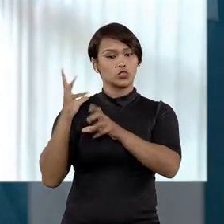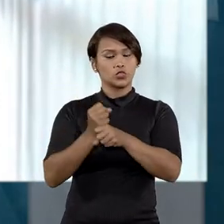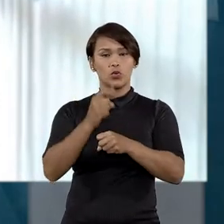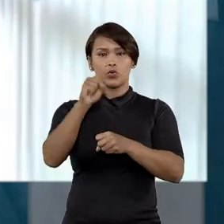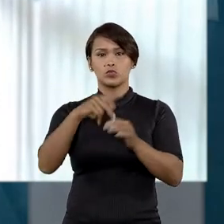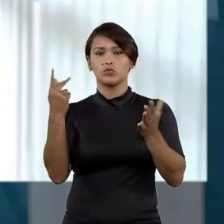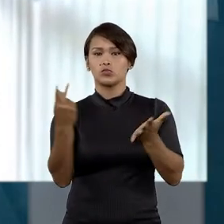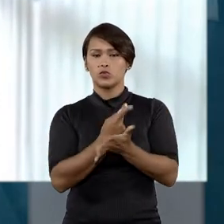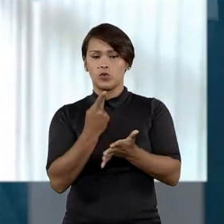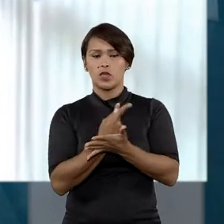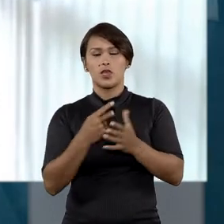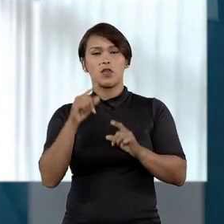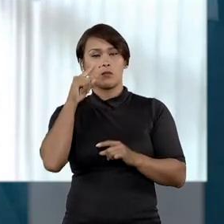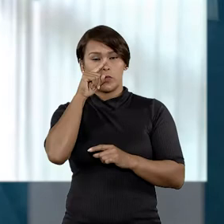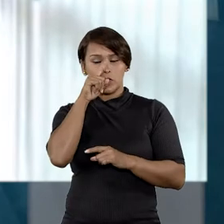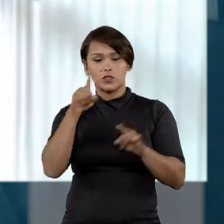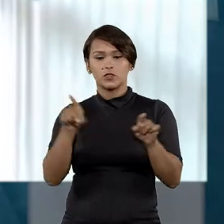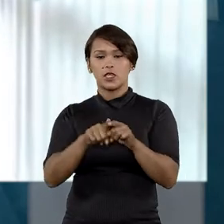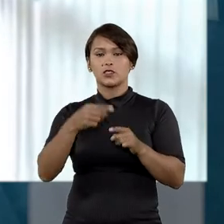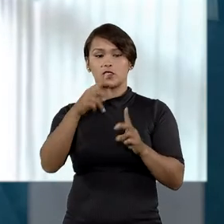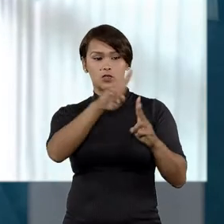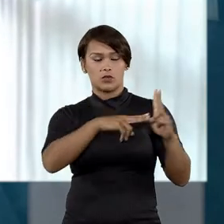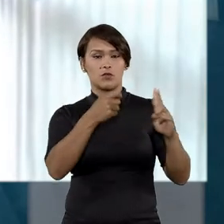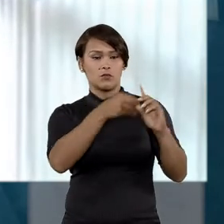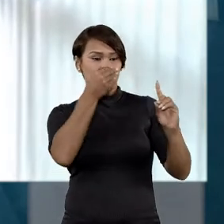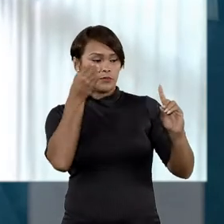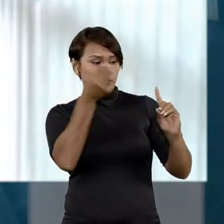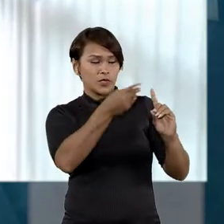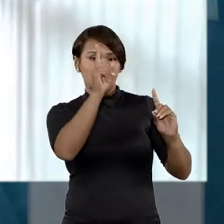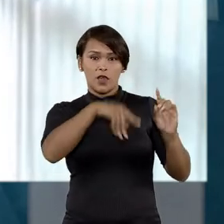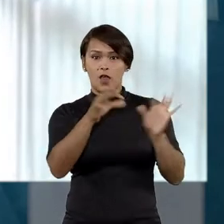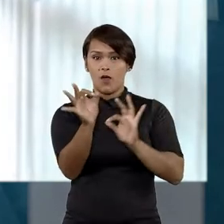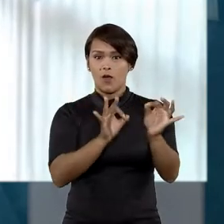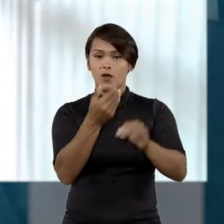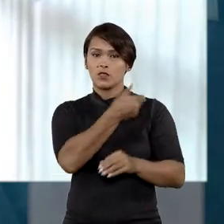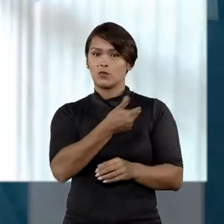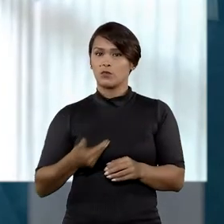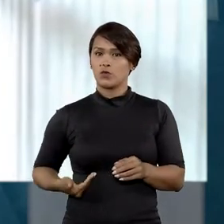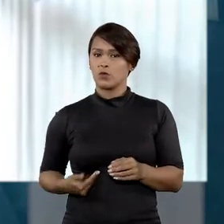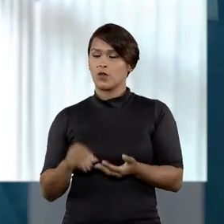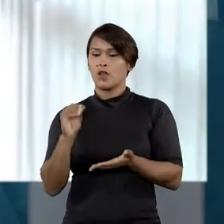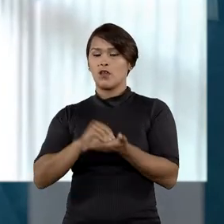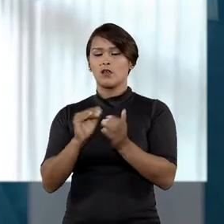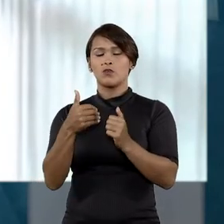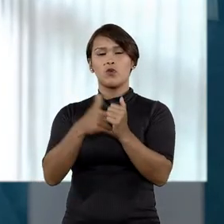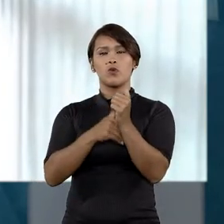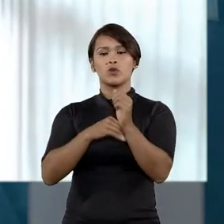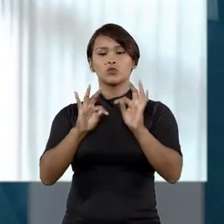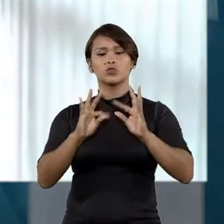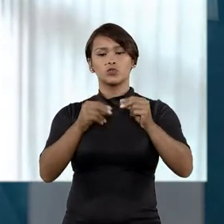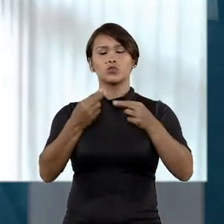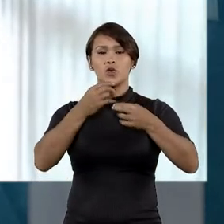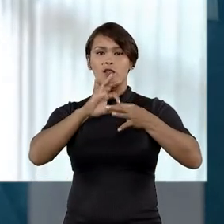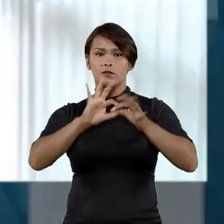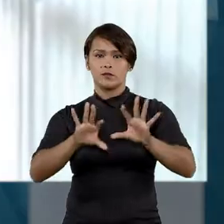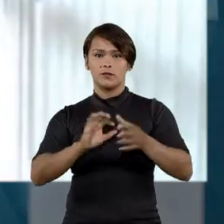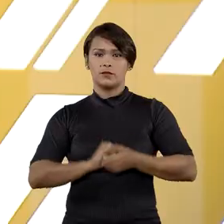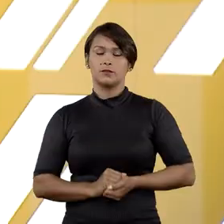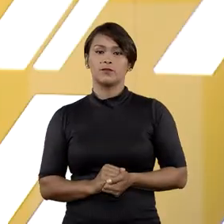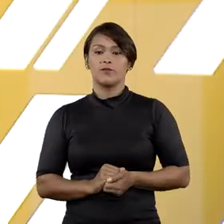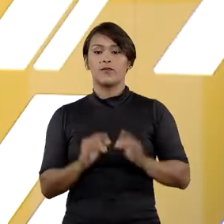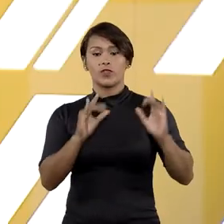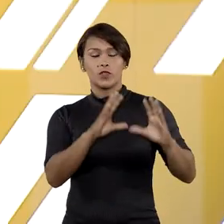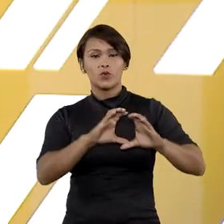da conduta delituosa e a periculosidade do recorrente indicam que a ordem pública não estaria resguardada com a sua soltura.